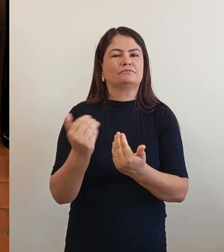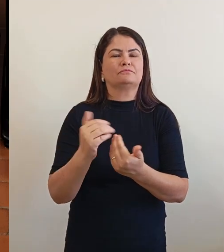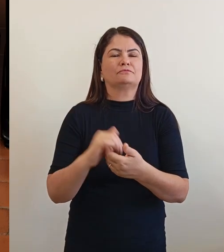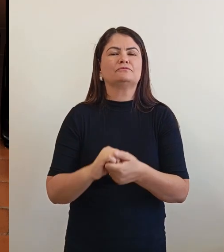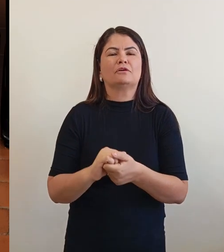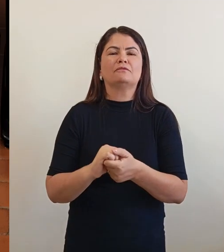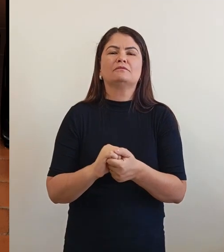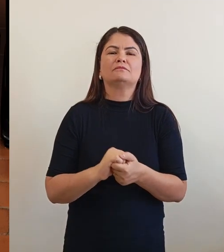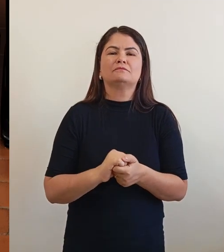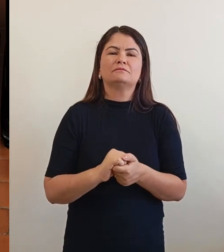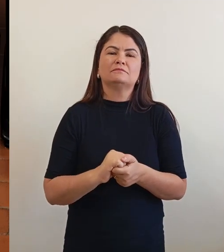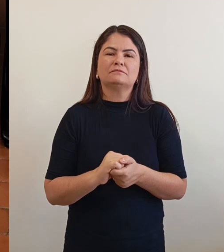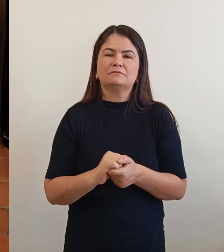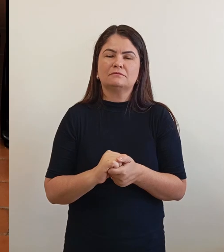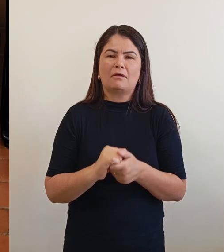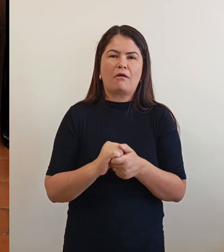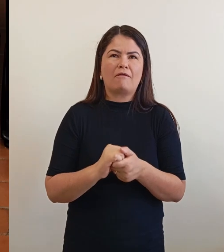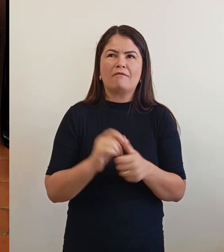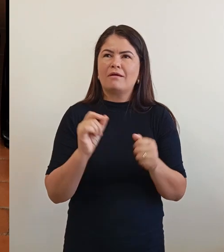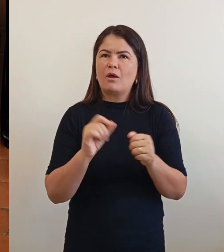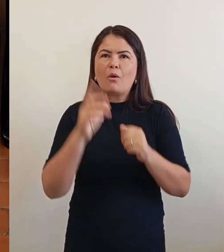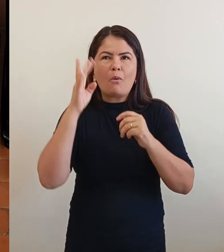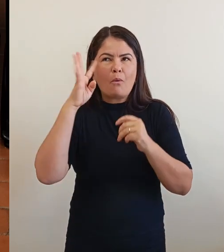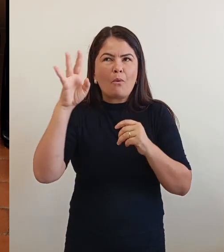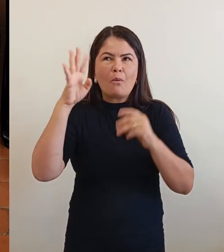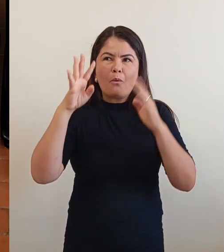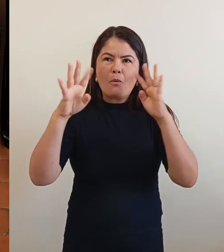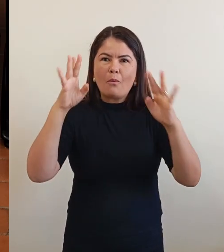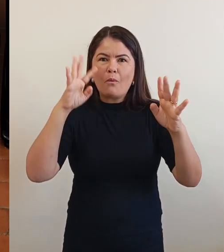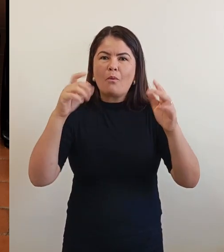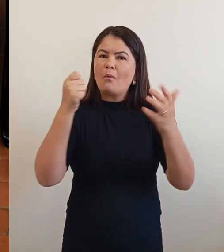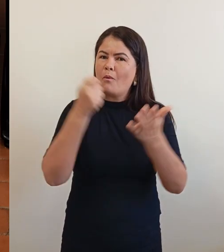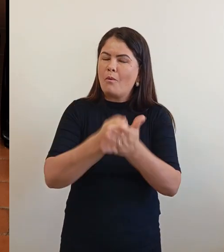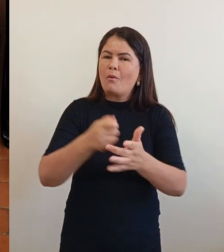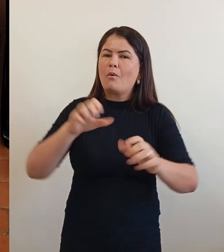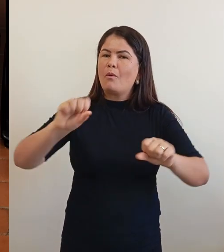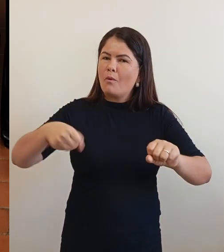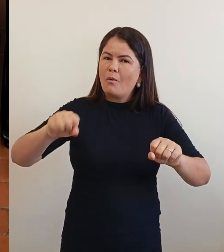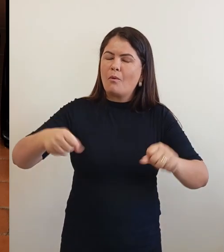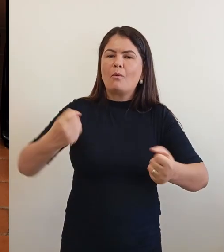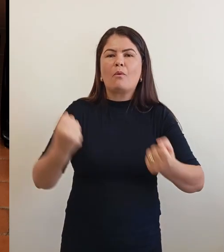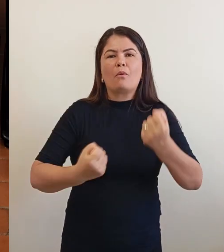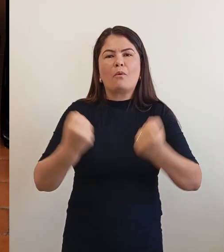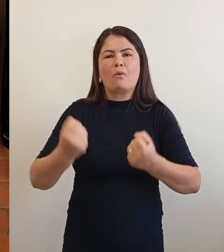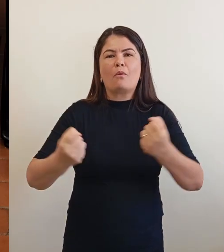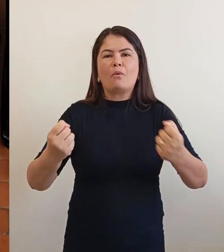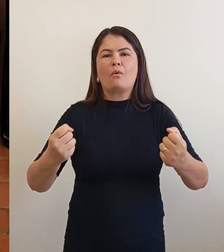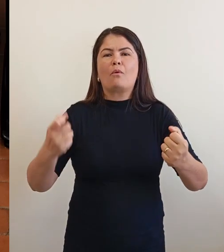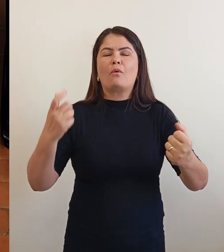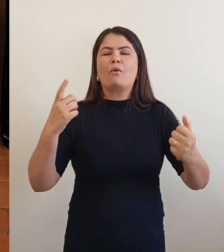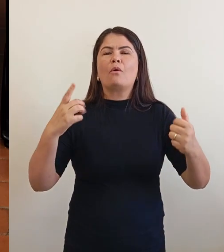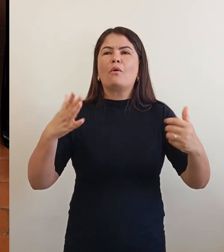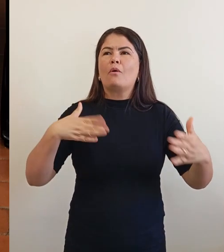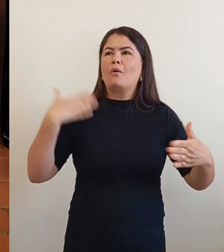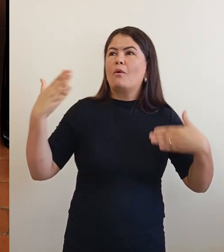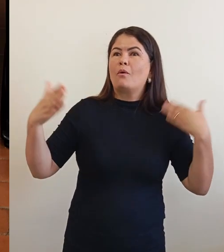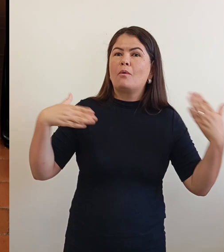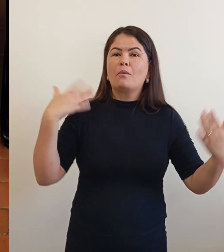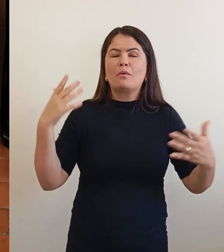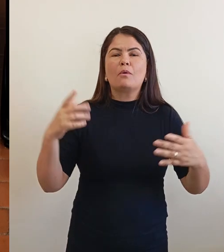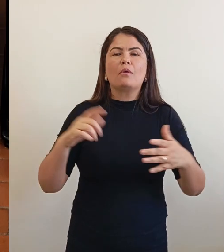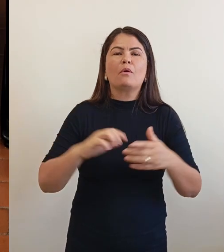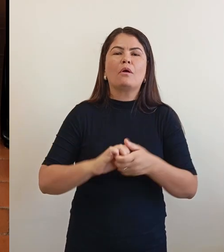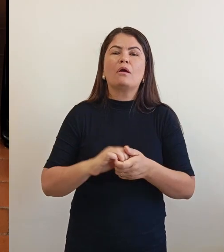Eu quero ver os jovens aqui realizando os sonhos, comprando sua moto, seu carro, divertindo, crescendo, né? Quem for